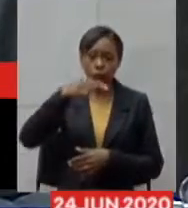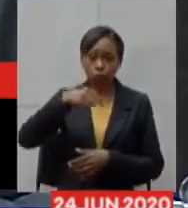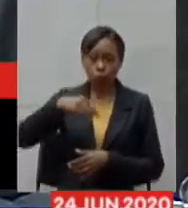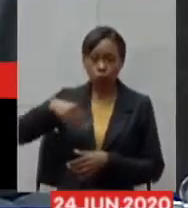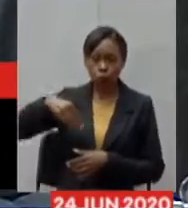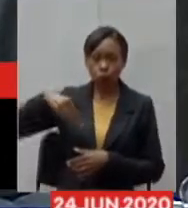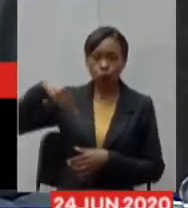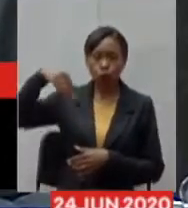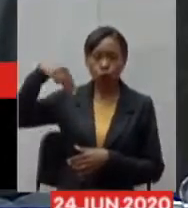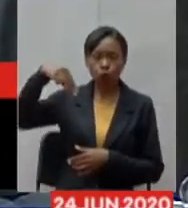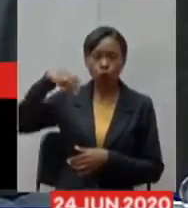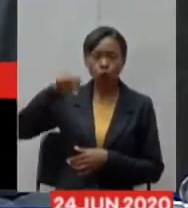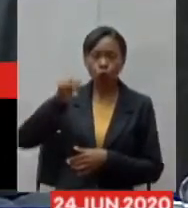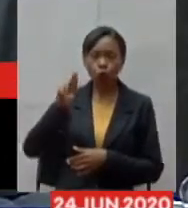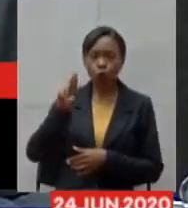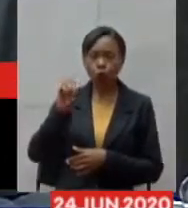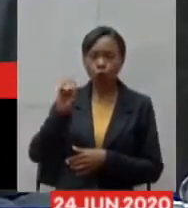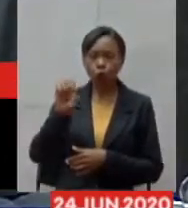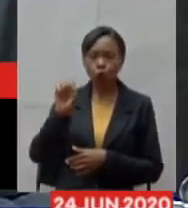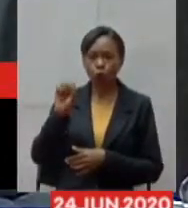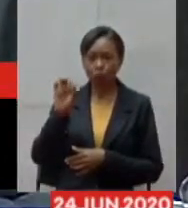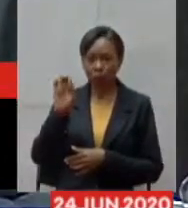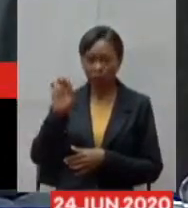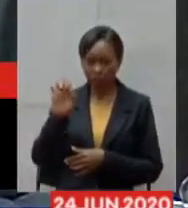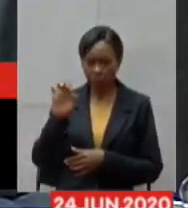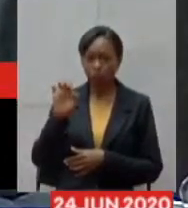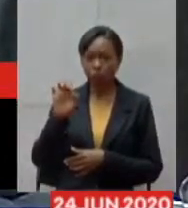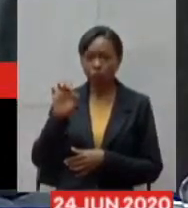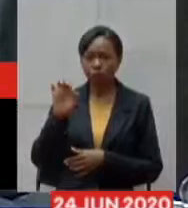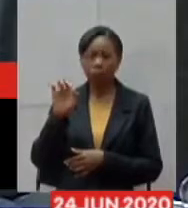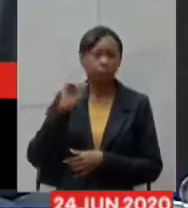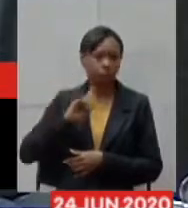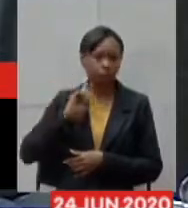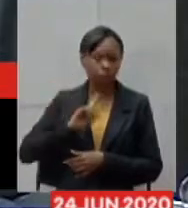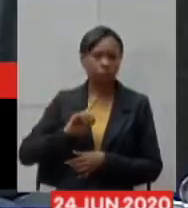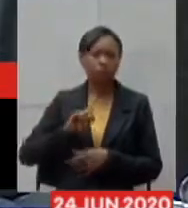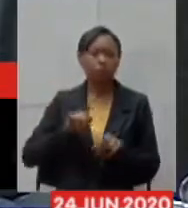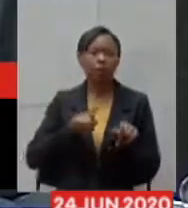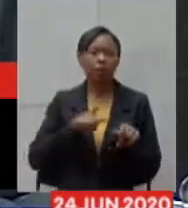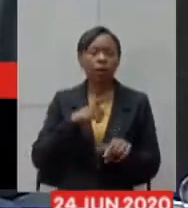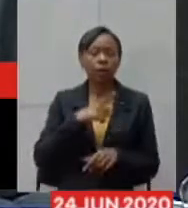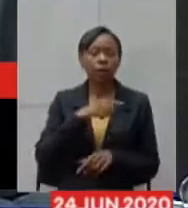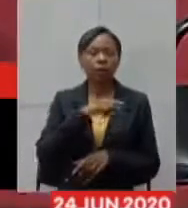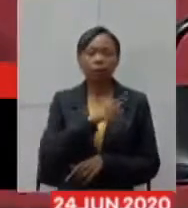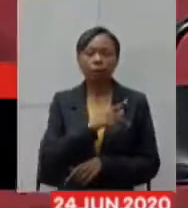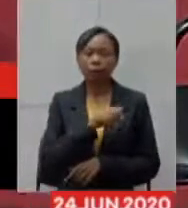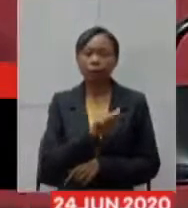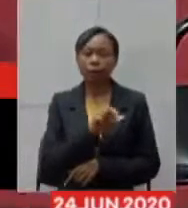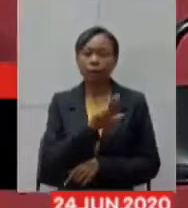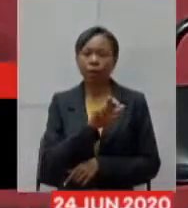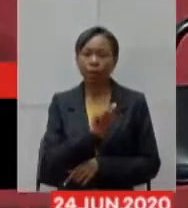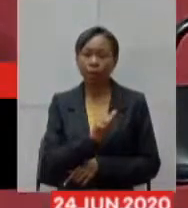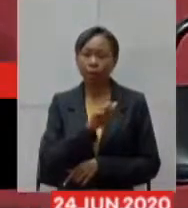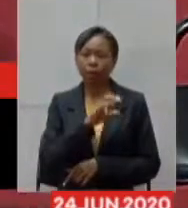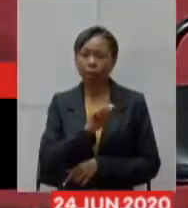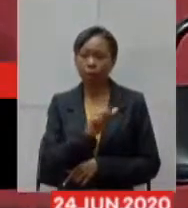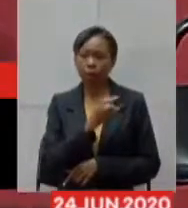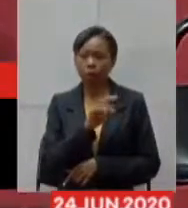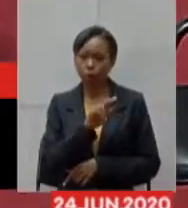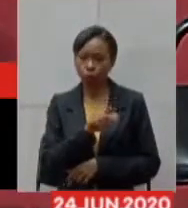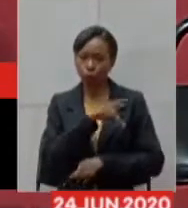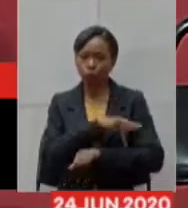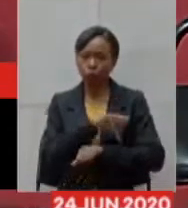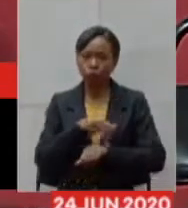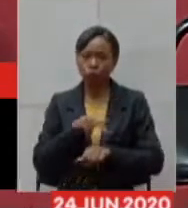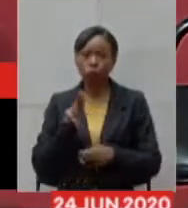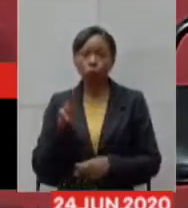região de saúde tanto em Paracatu quanto em Unaí nós estamos expandindo o leito também para